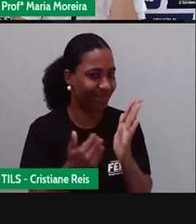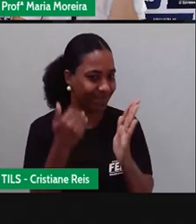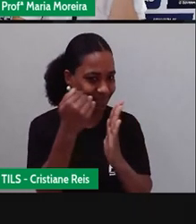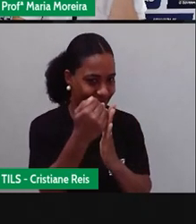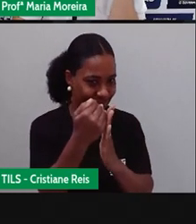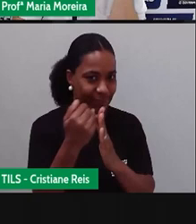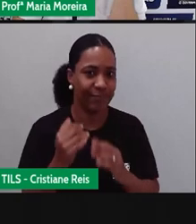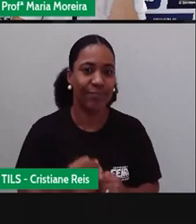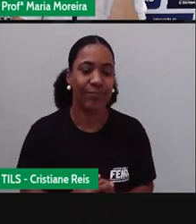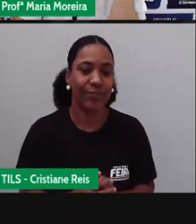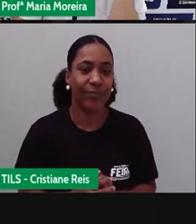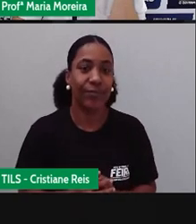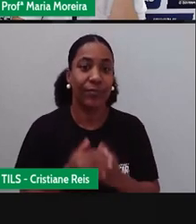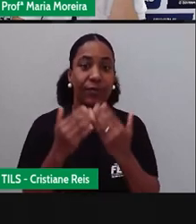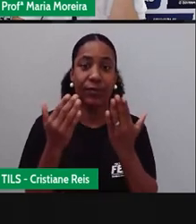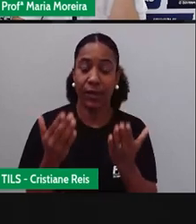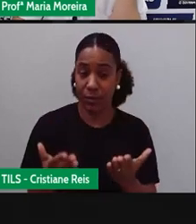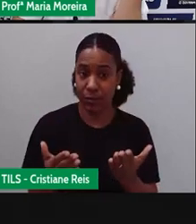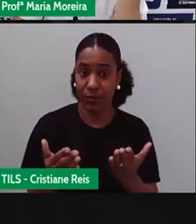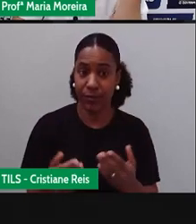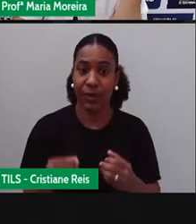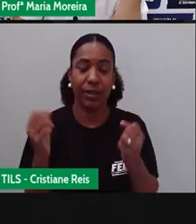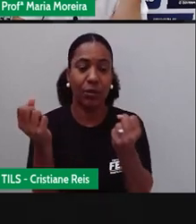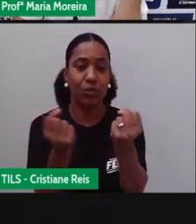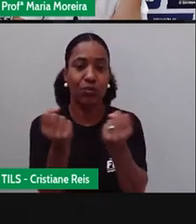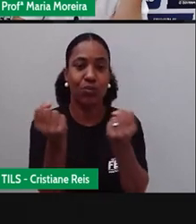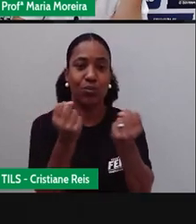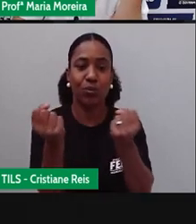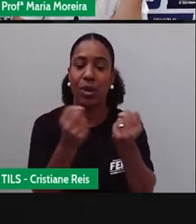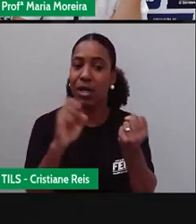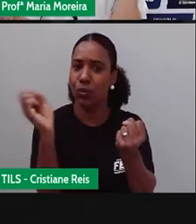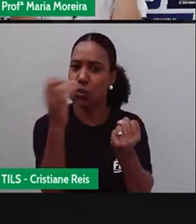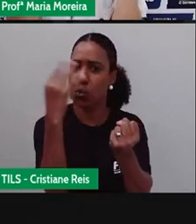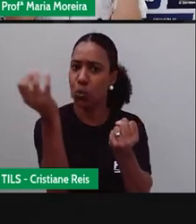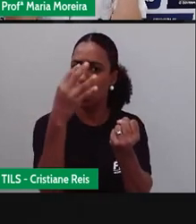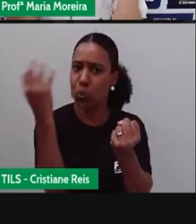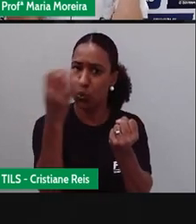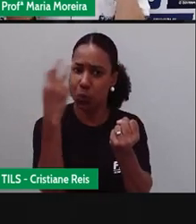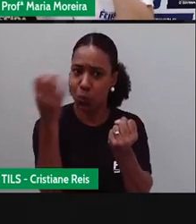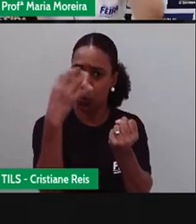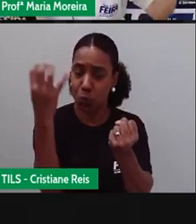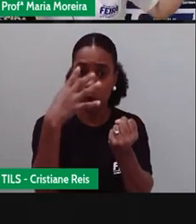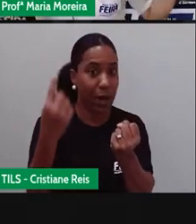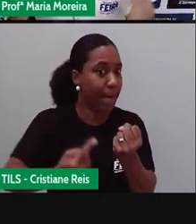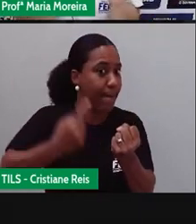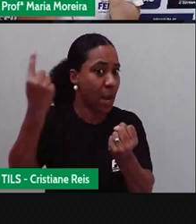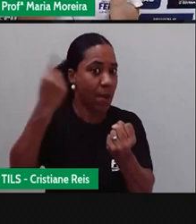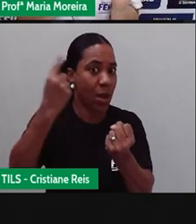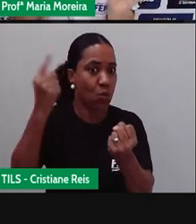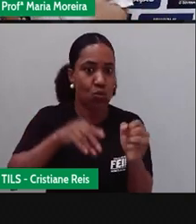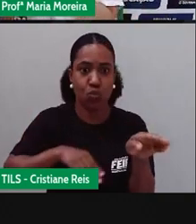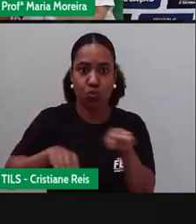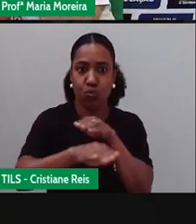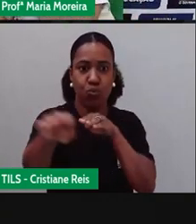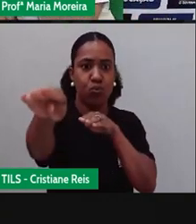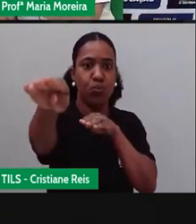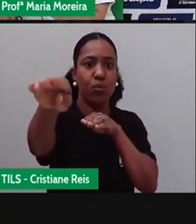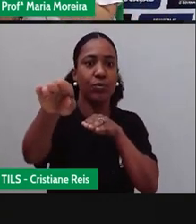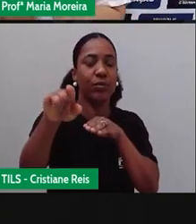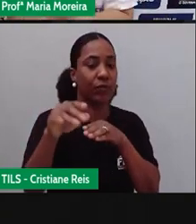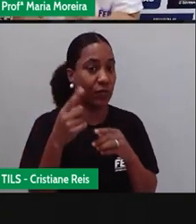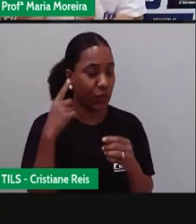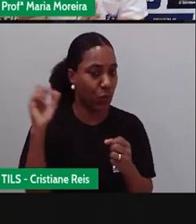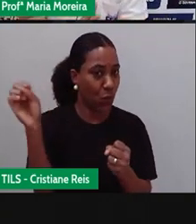As ambulâncias têm prioridade no trânsito. Como a prova falou aqui agora, né? Ouve o barulho. Vê o nome. O é você faz? Ó.